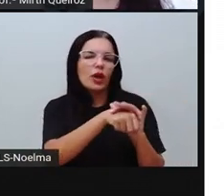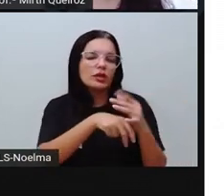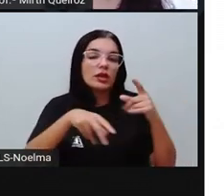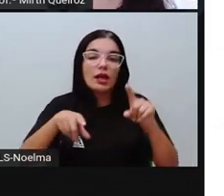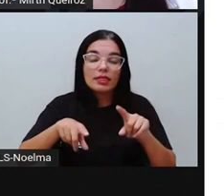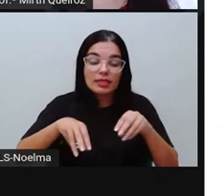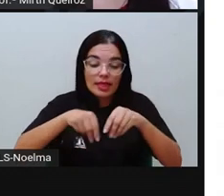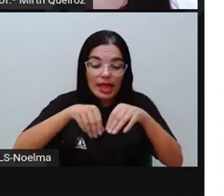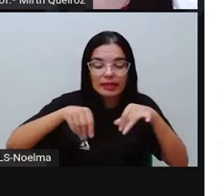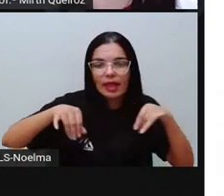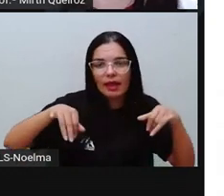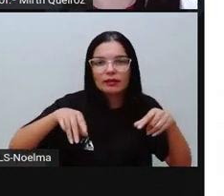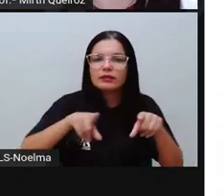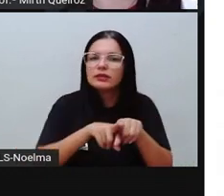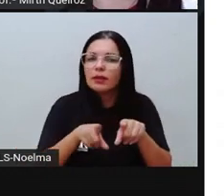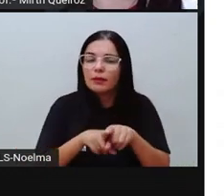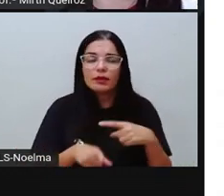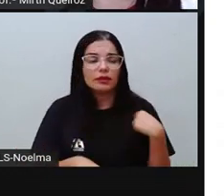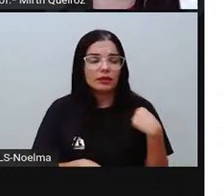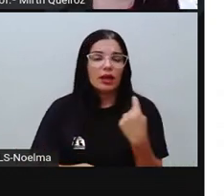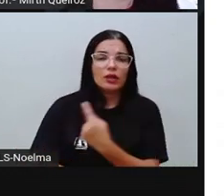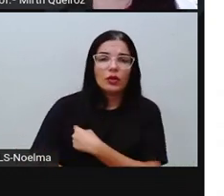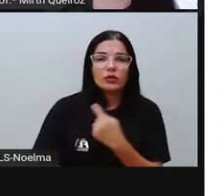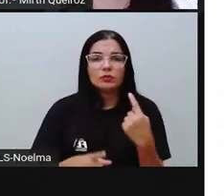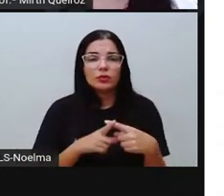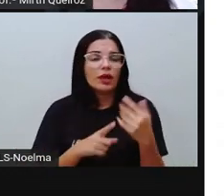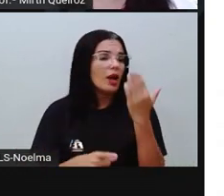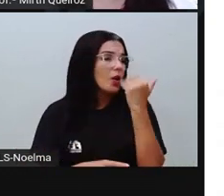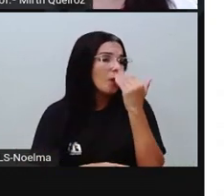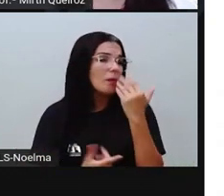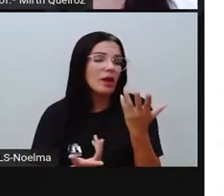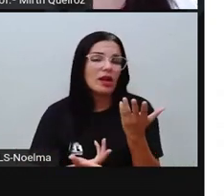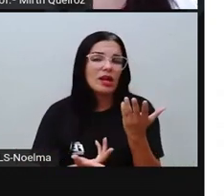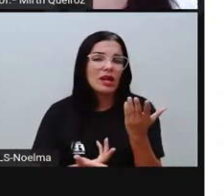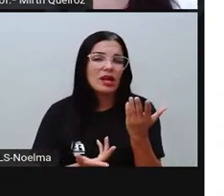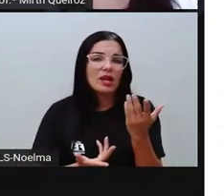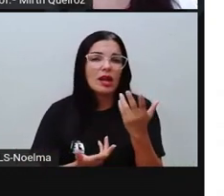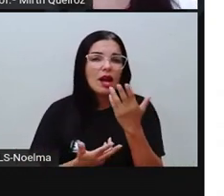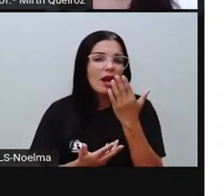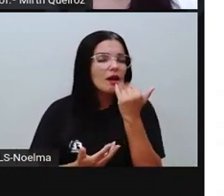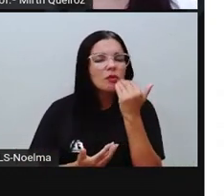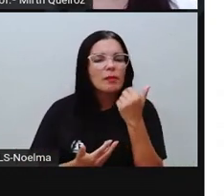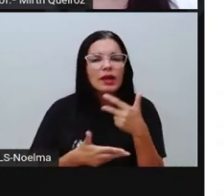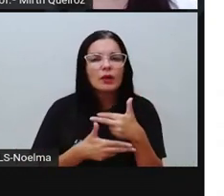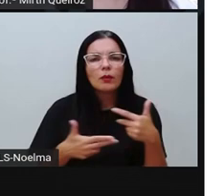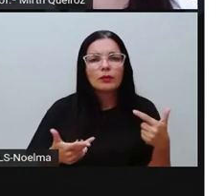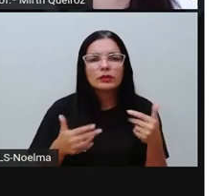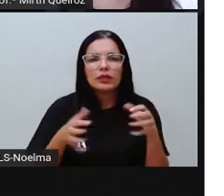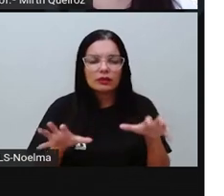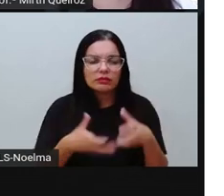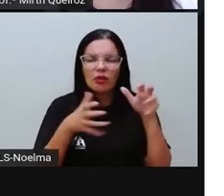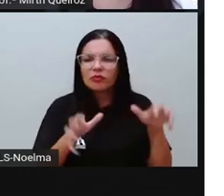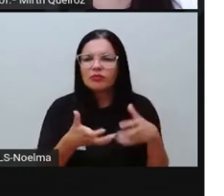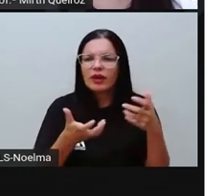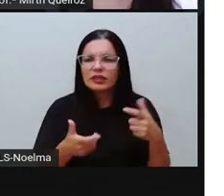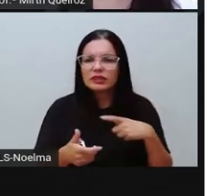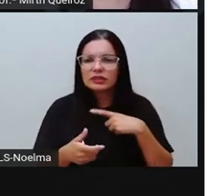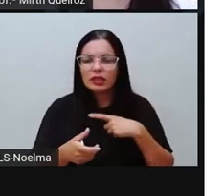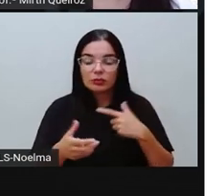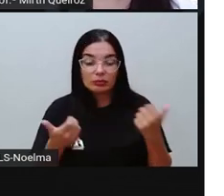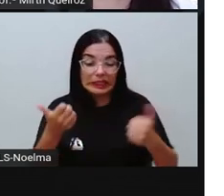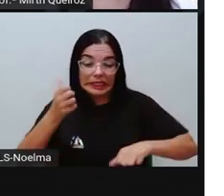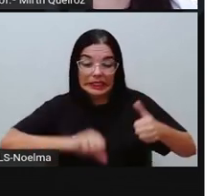o solo, né? E até mesmo a gente, quando a gente se alimenta daquele tipo de plantação, né? A gente não vai estar